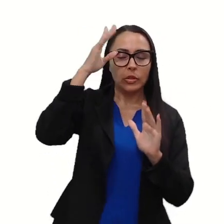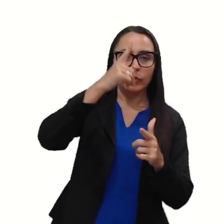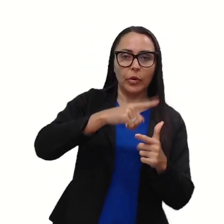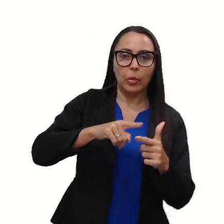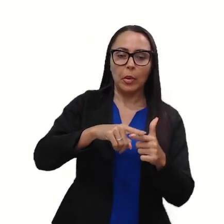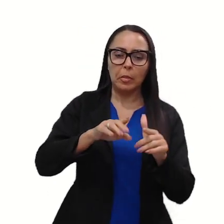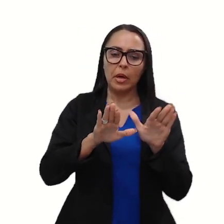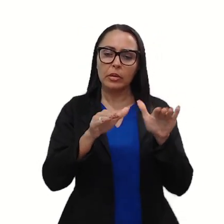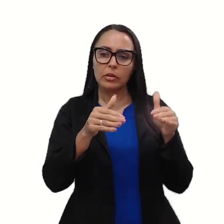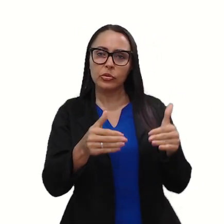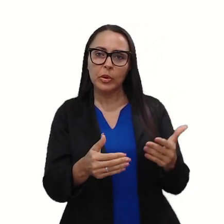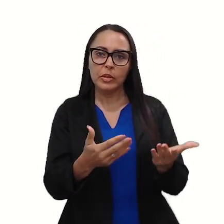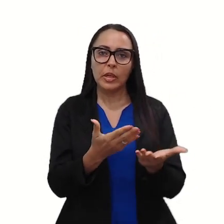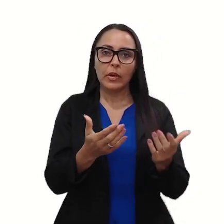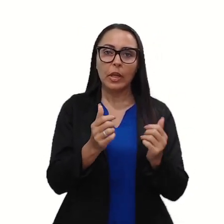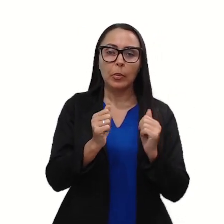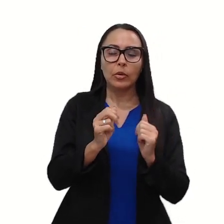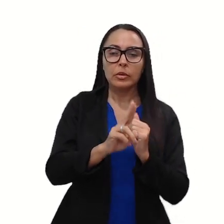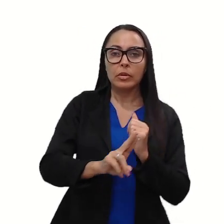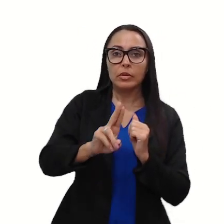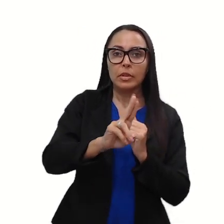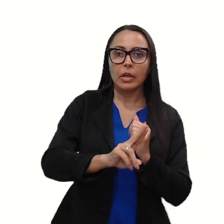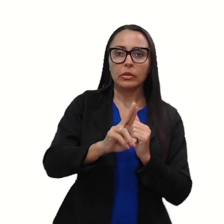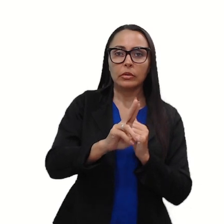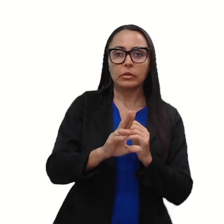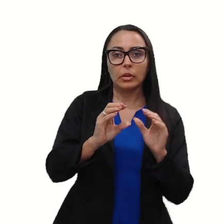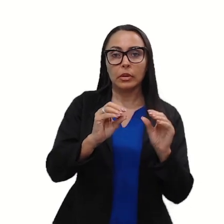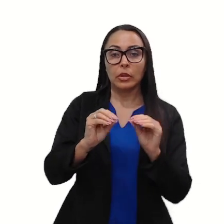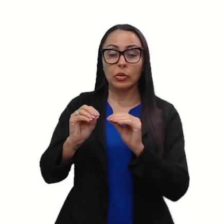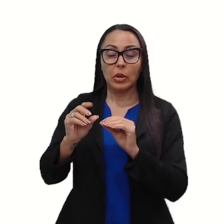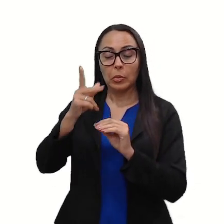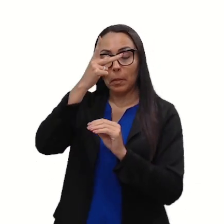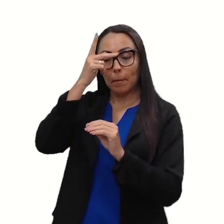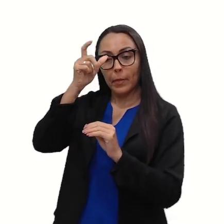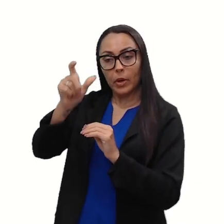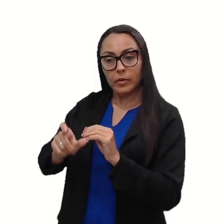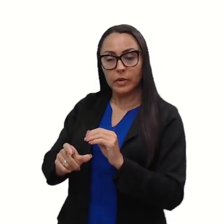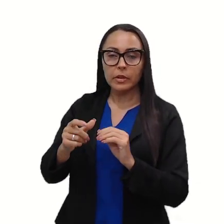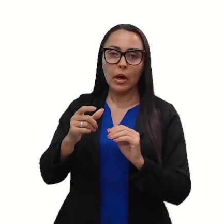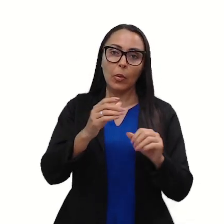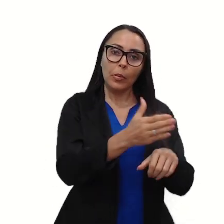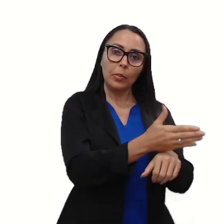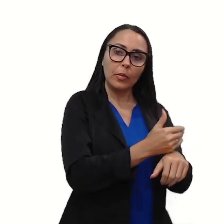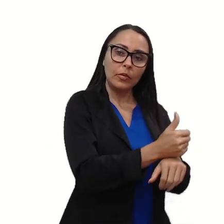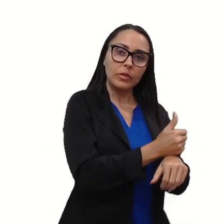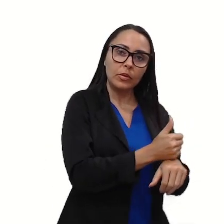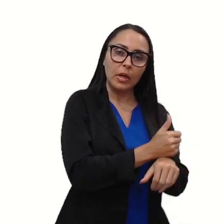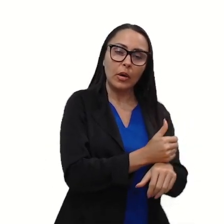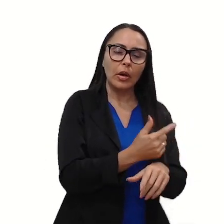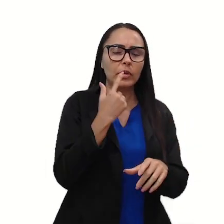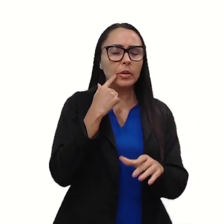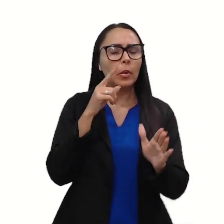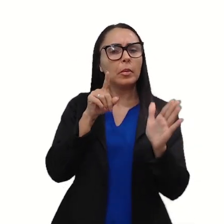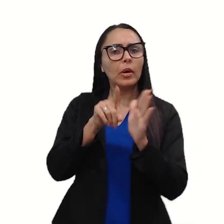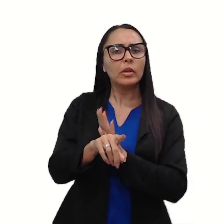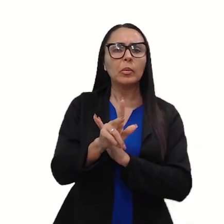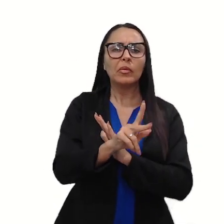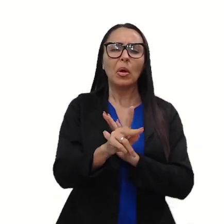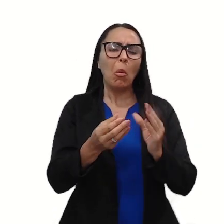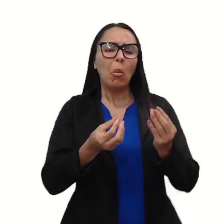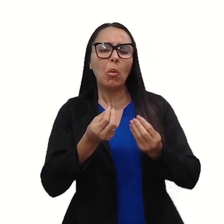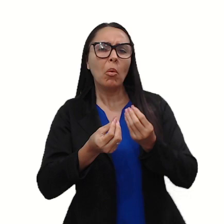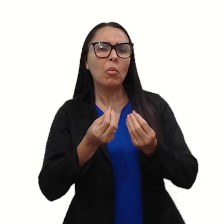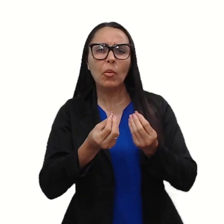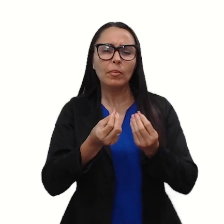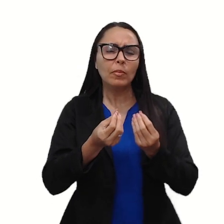específico. Ela pode ser usada tanto no âmbito pessoal quanto profissional. Aí você pode me perguntar, como assim professora?